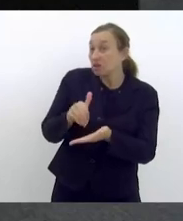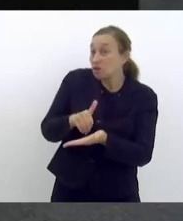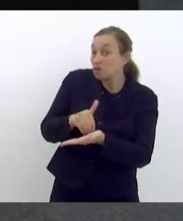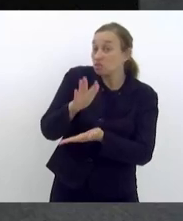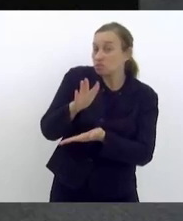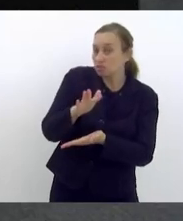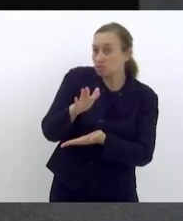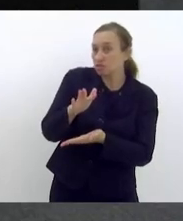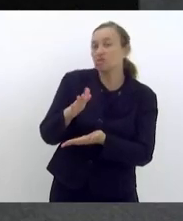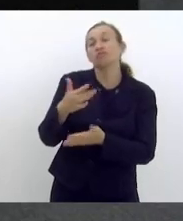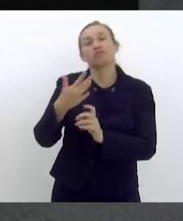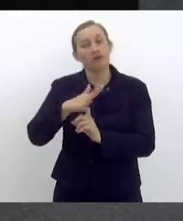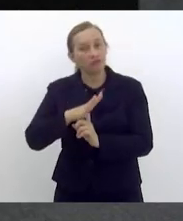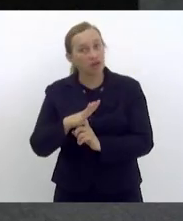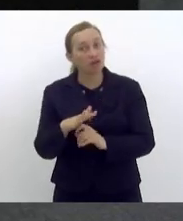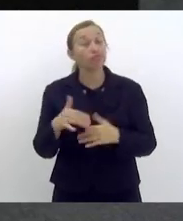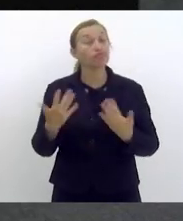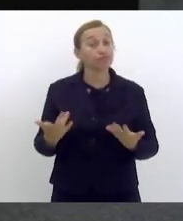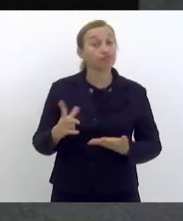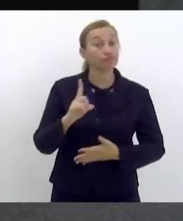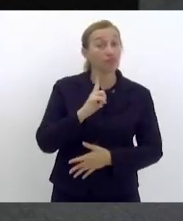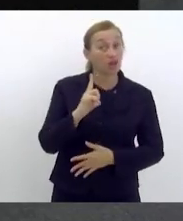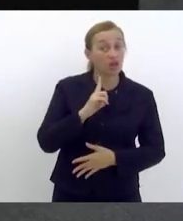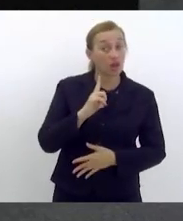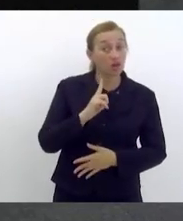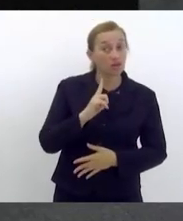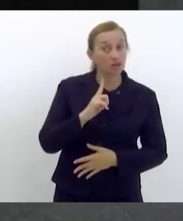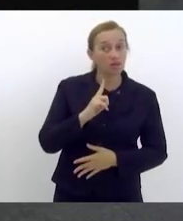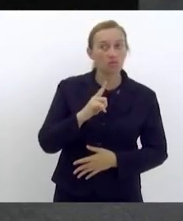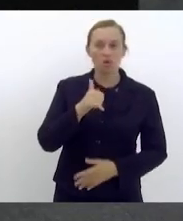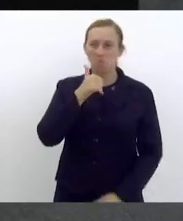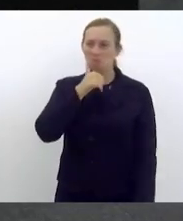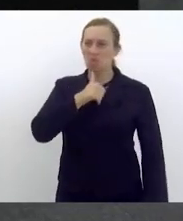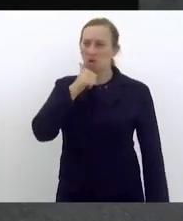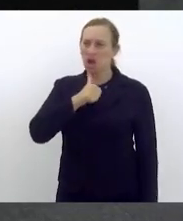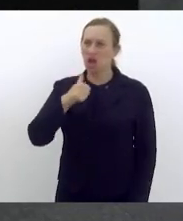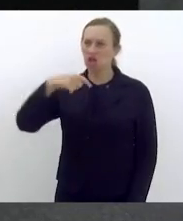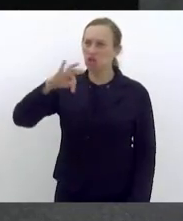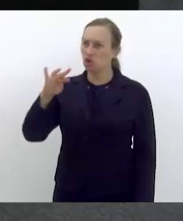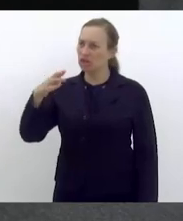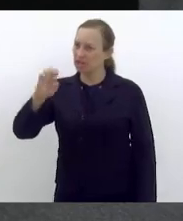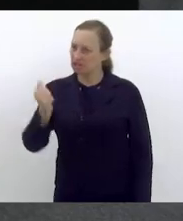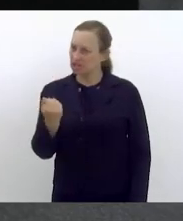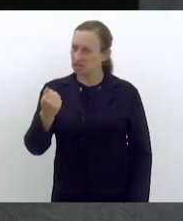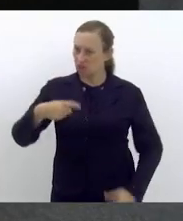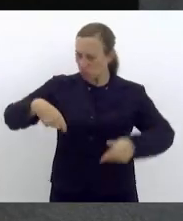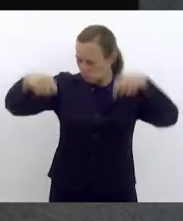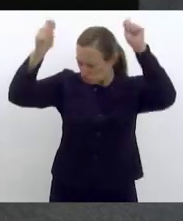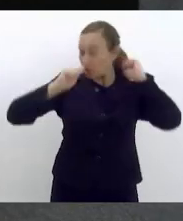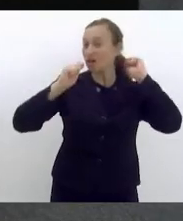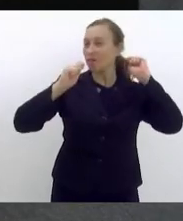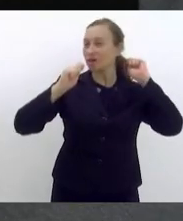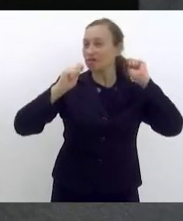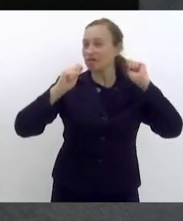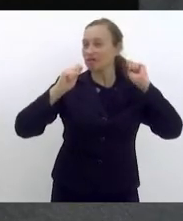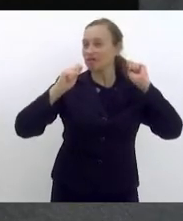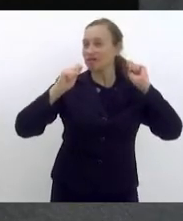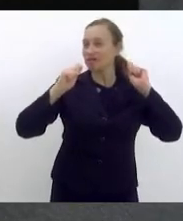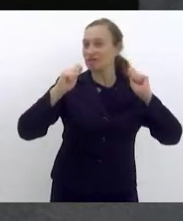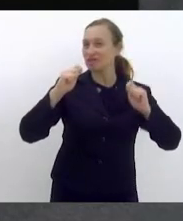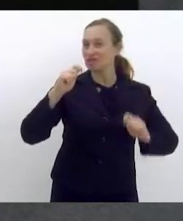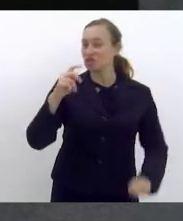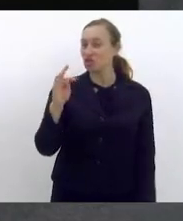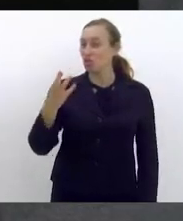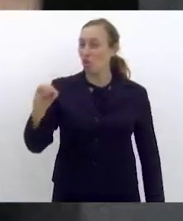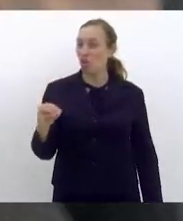feira. Aí terá uma nordestina colocando o seu chapéuzinho de couro e